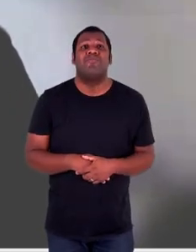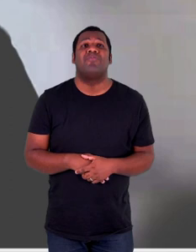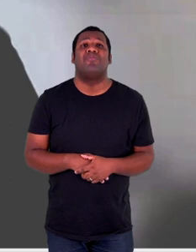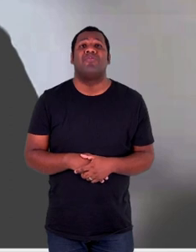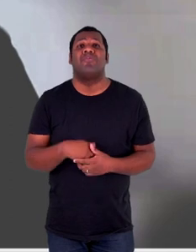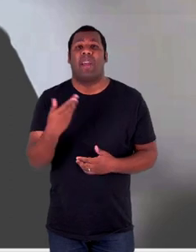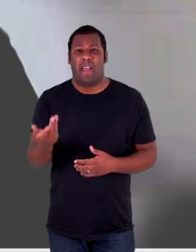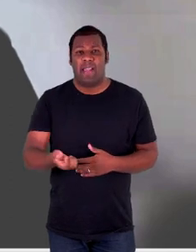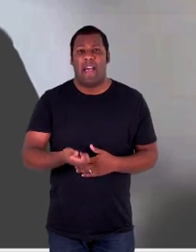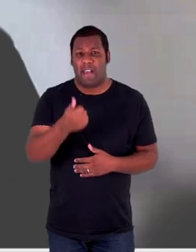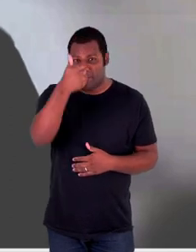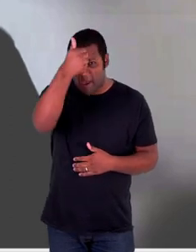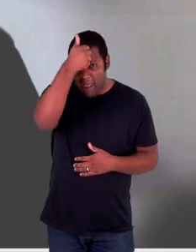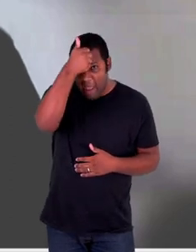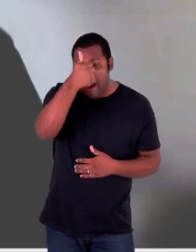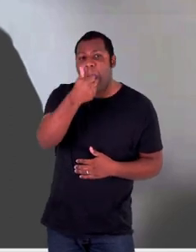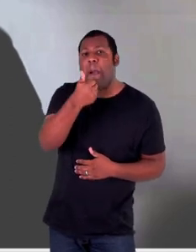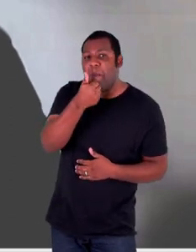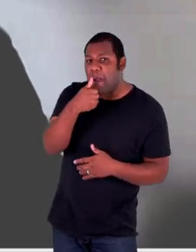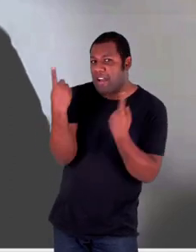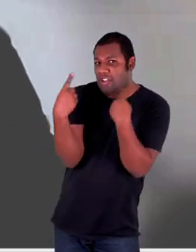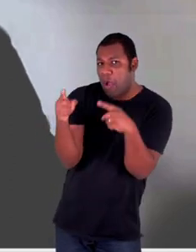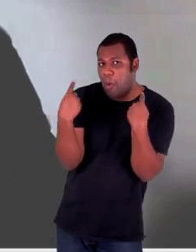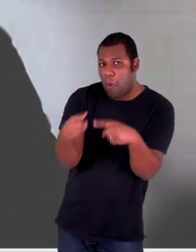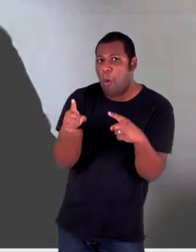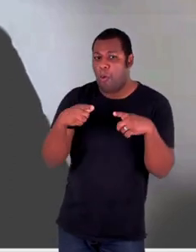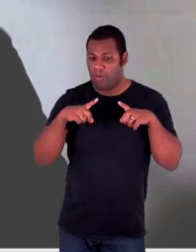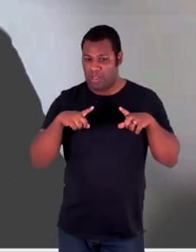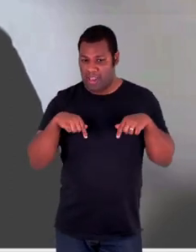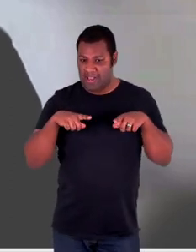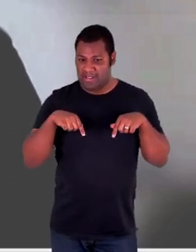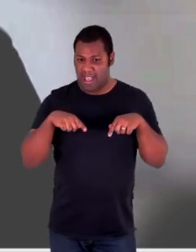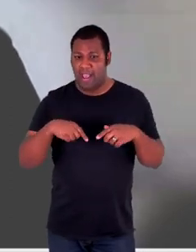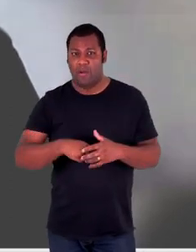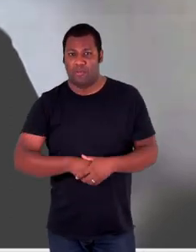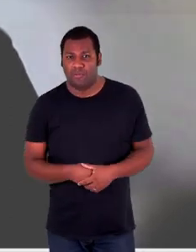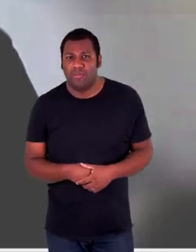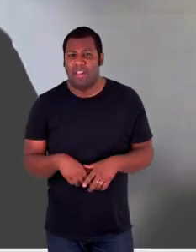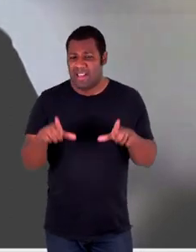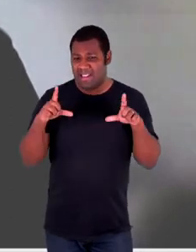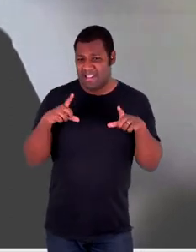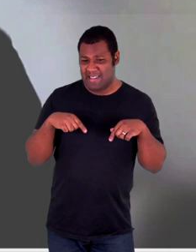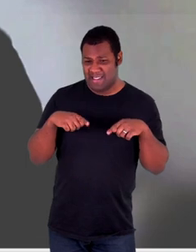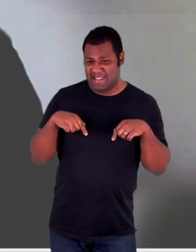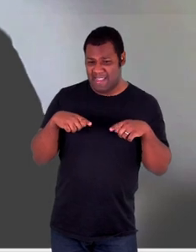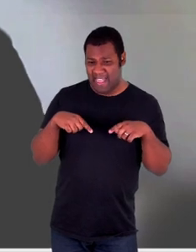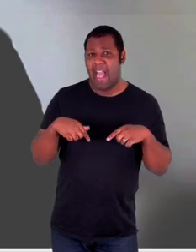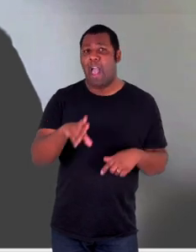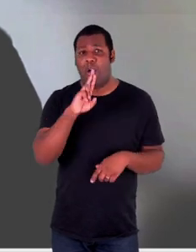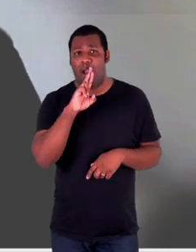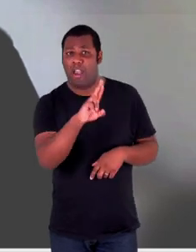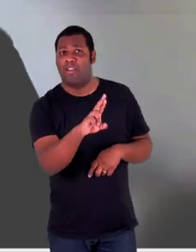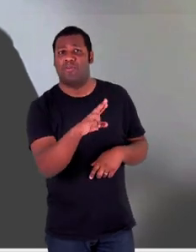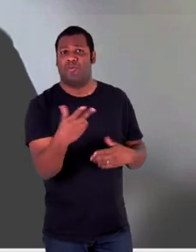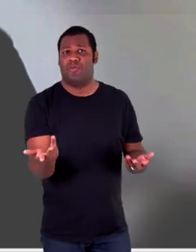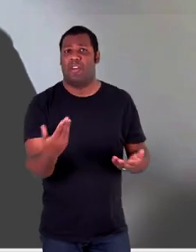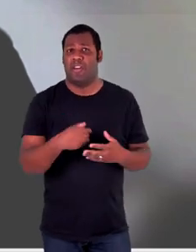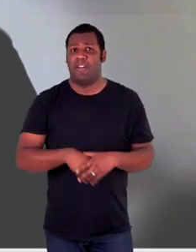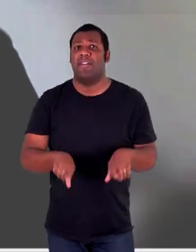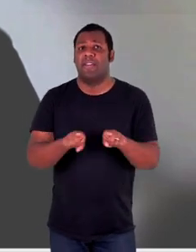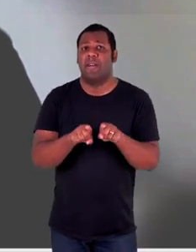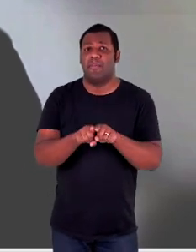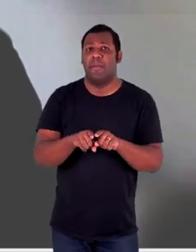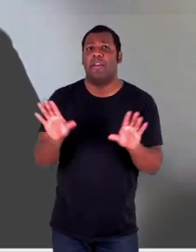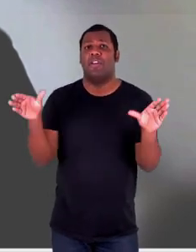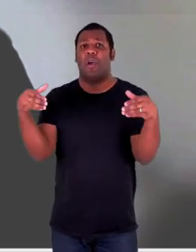a ação do Hamas contra Israel, a resposta de Israel à faixa de Gaza, e, enfim, as comunidades do